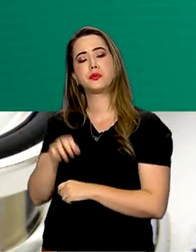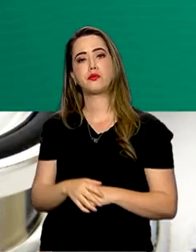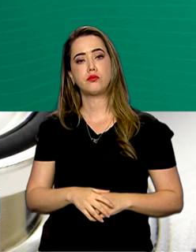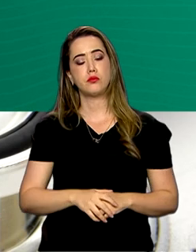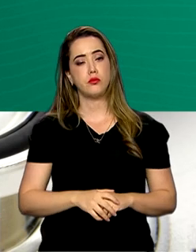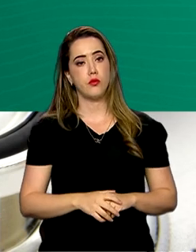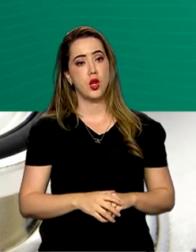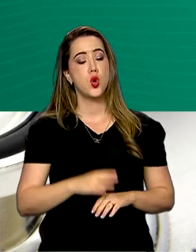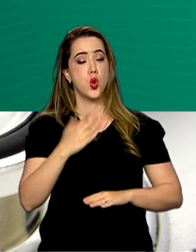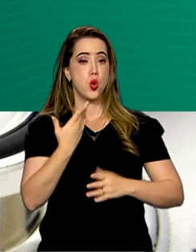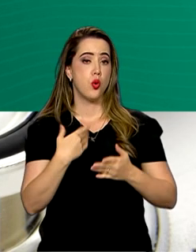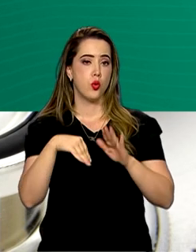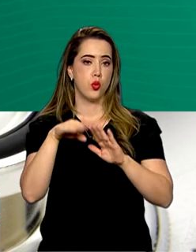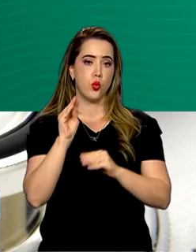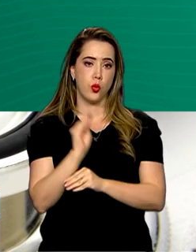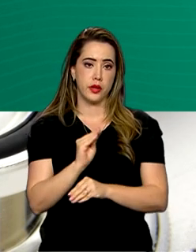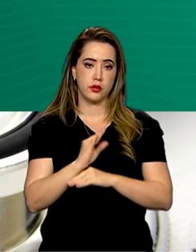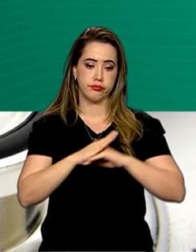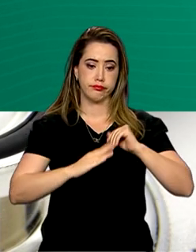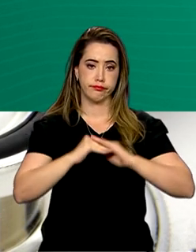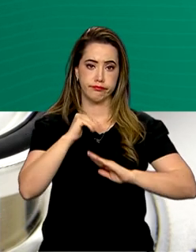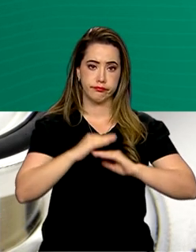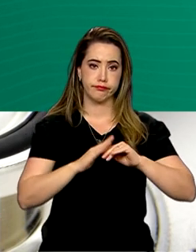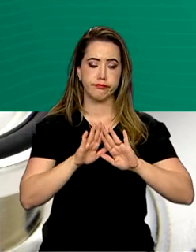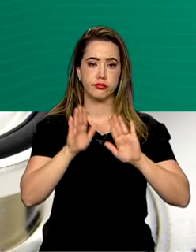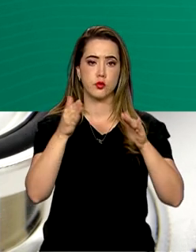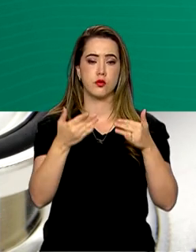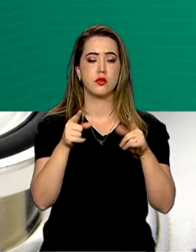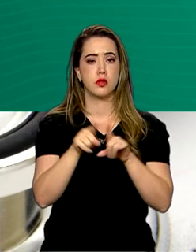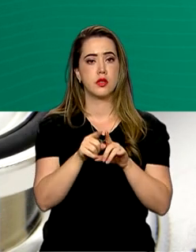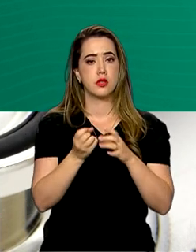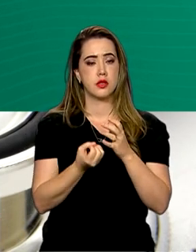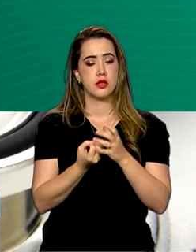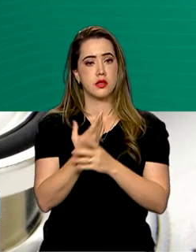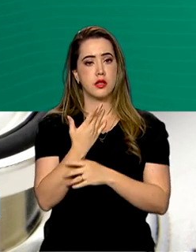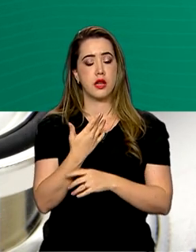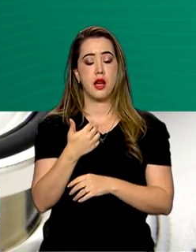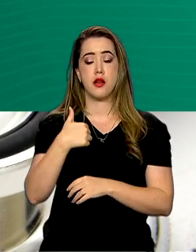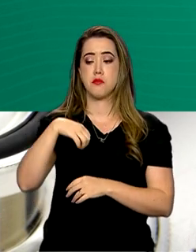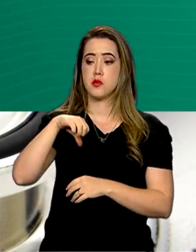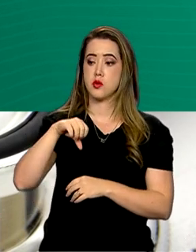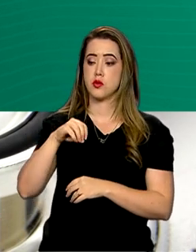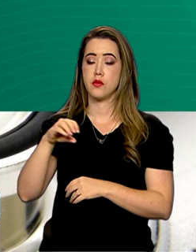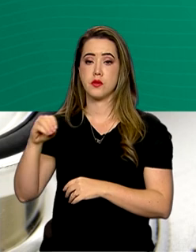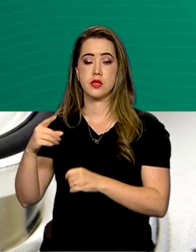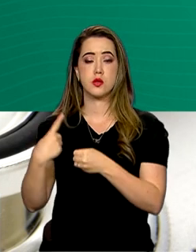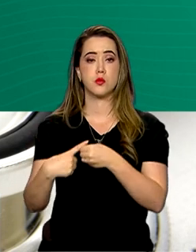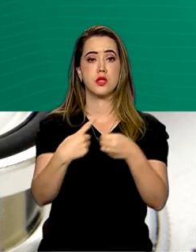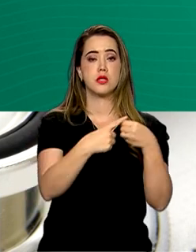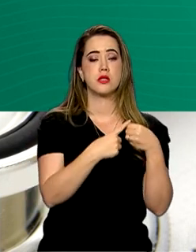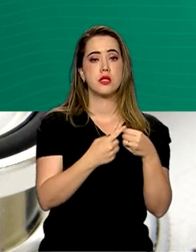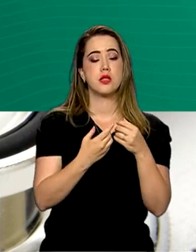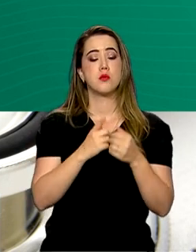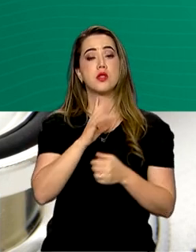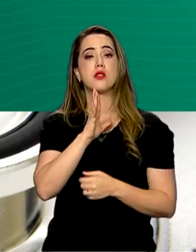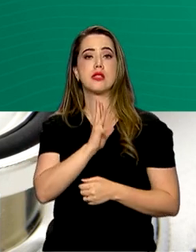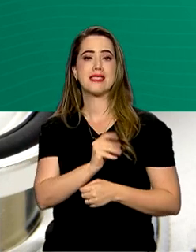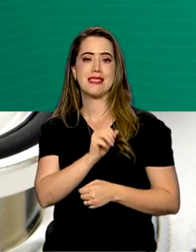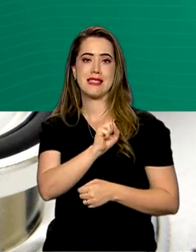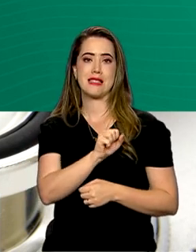prevê a universalização do SAMU, através da inclusão de 1.600 municípios no programa, com a entrega de